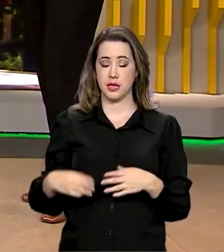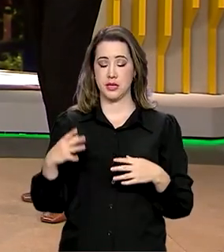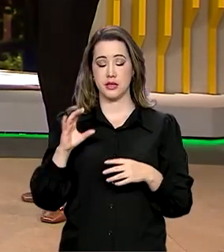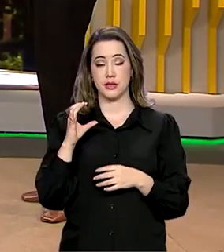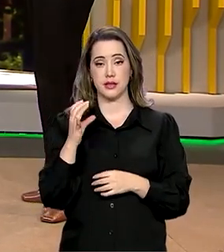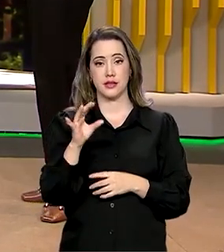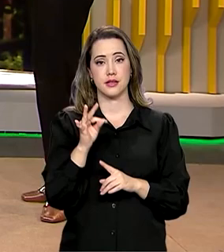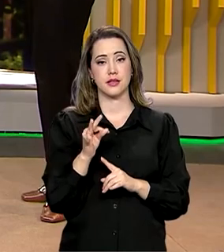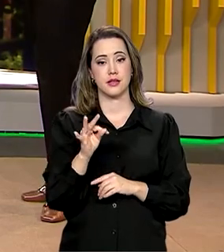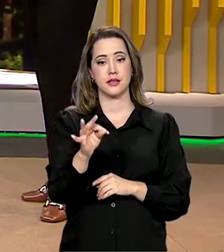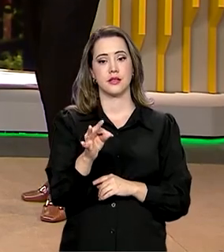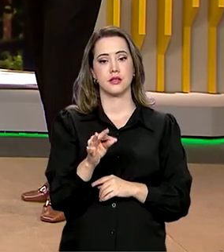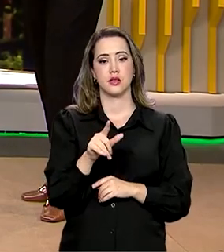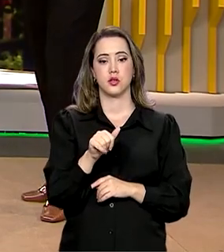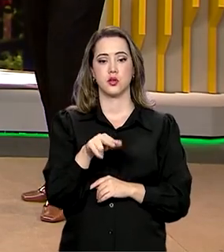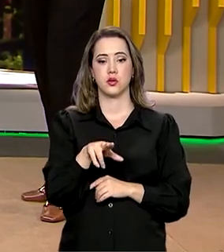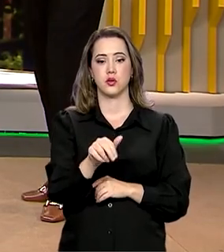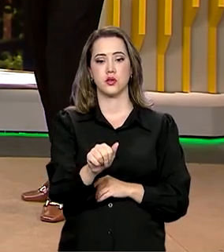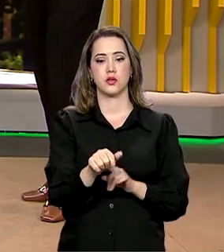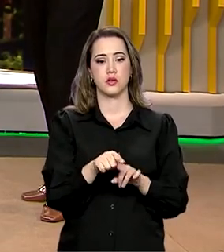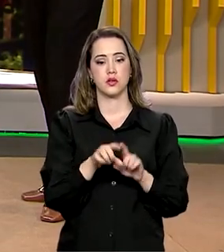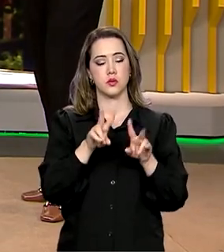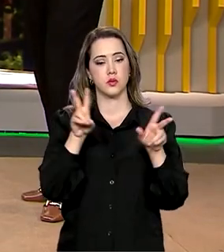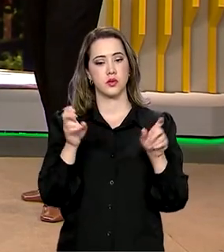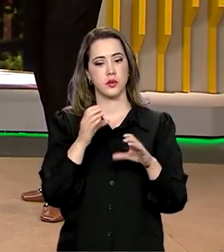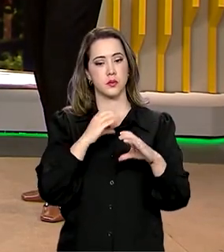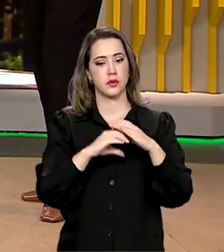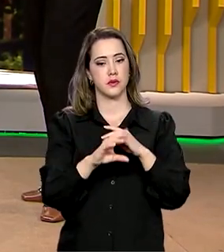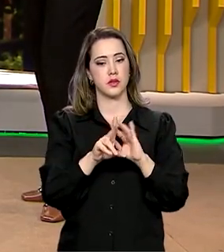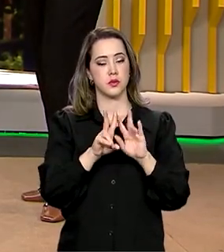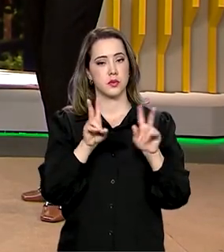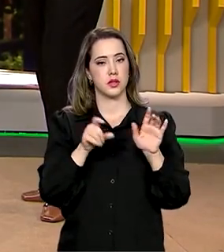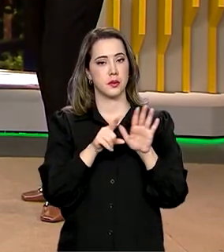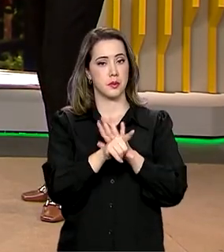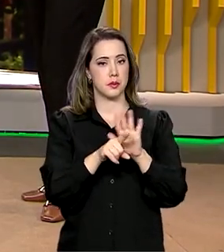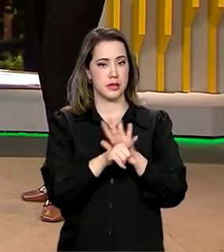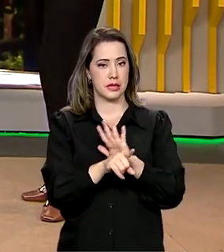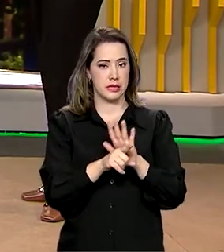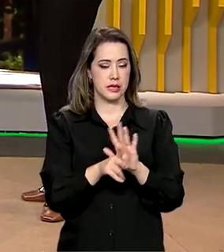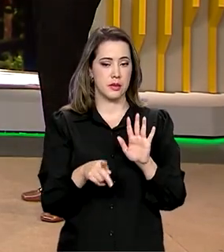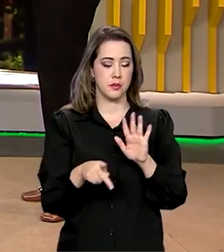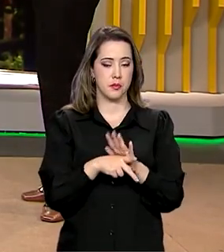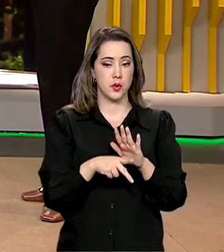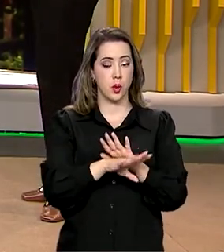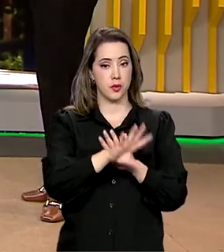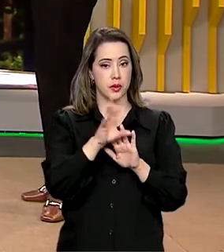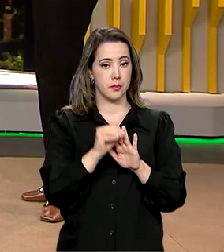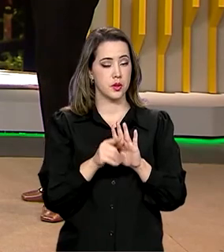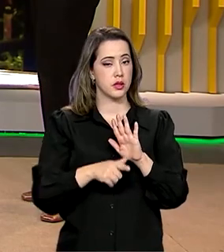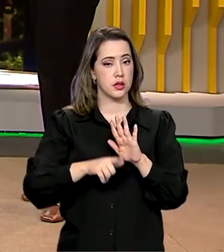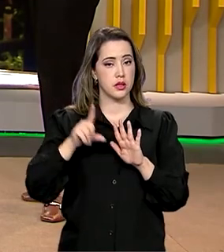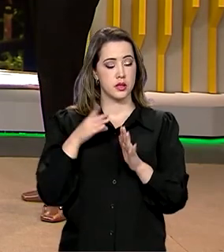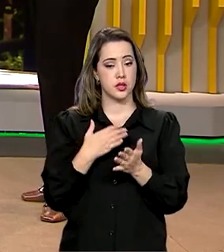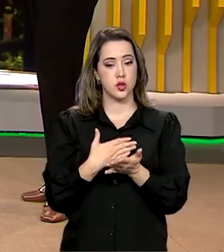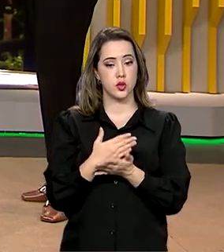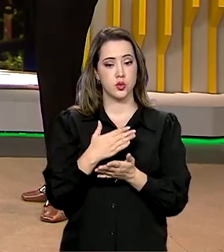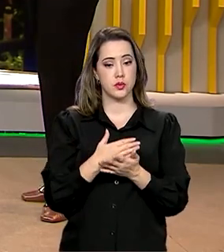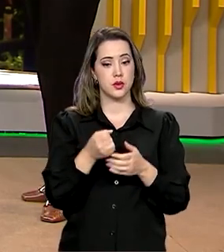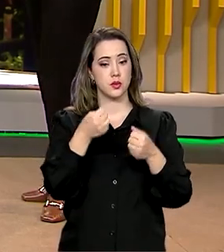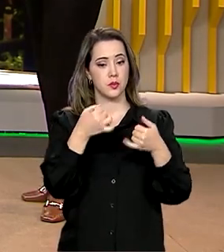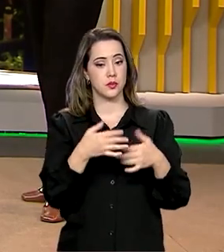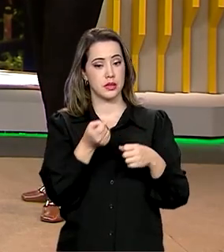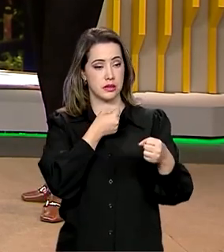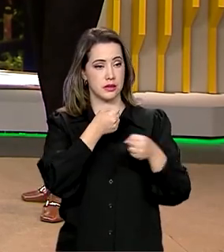Inovação, Luciana Santos, sobre investimentos em pesquisas na Amazônia. Mas, Gabi, antes da gente dar spoiler sobre essa